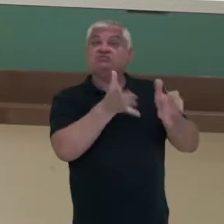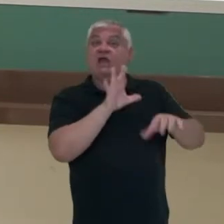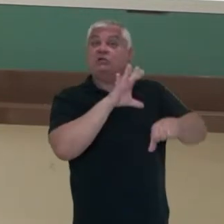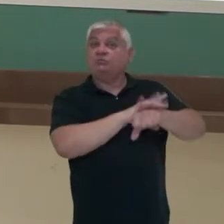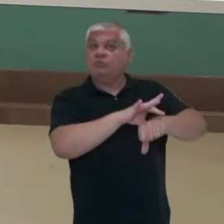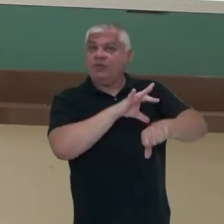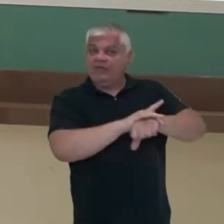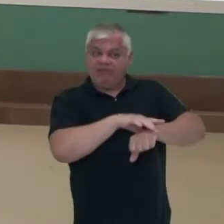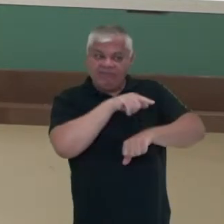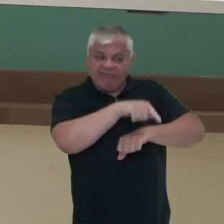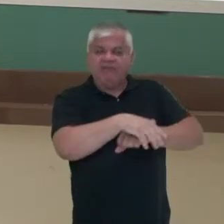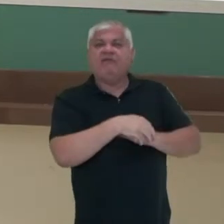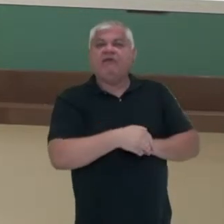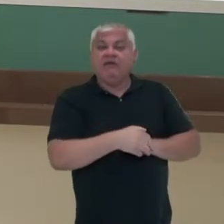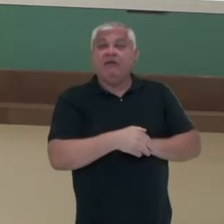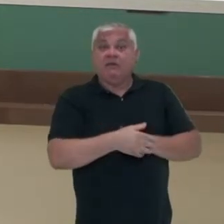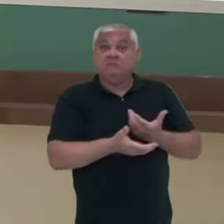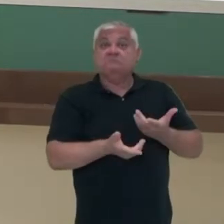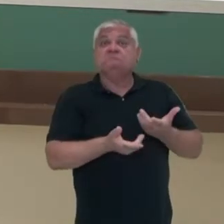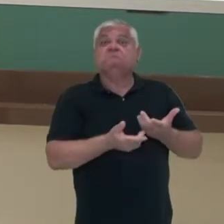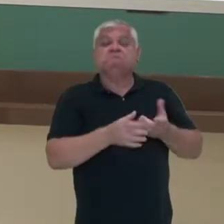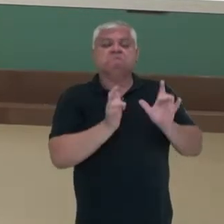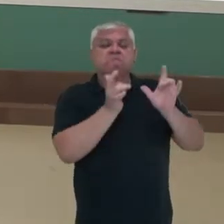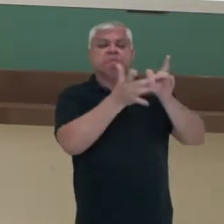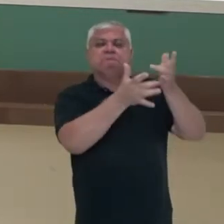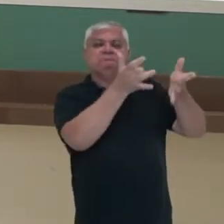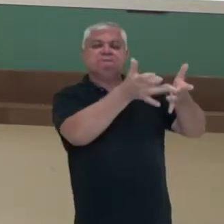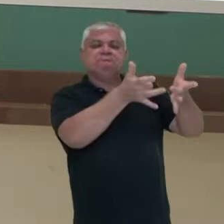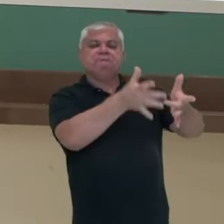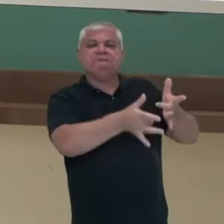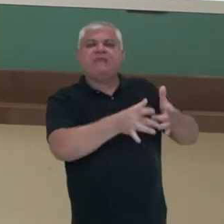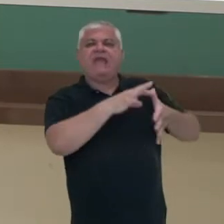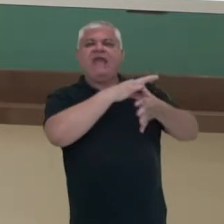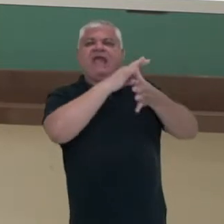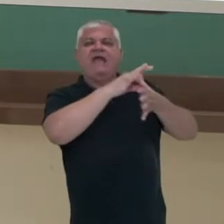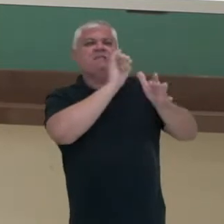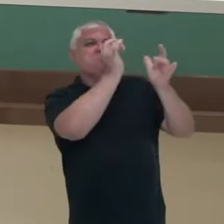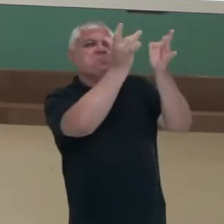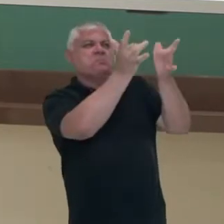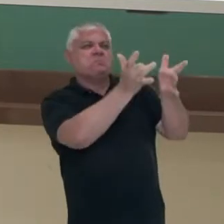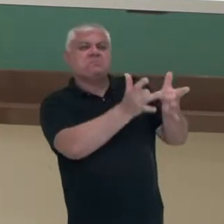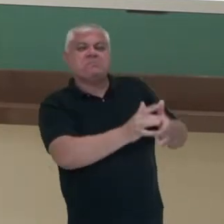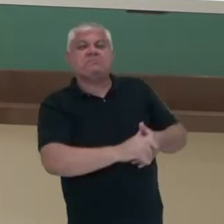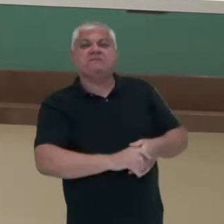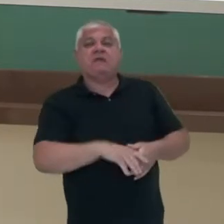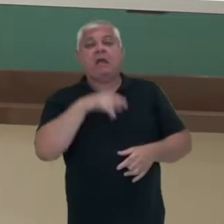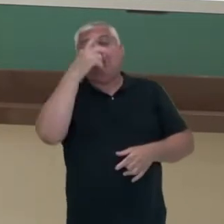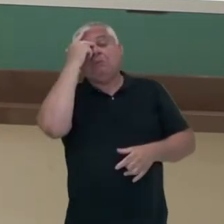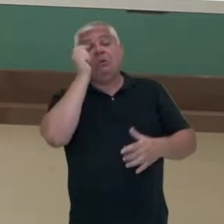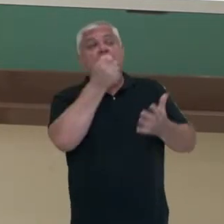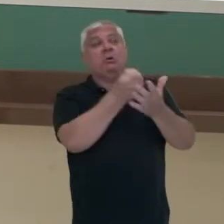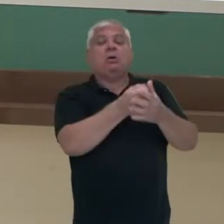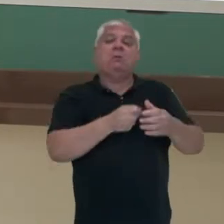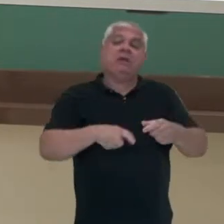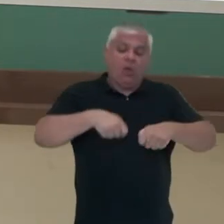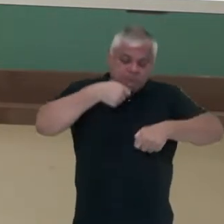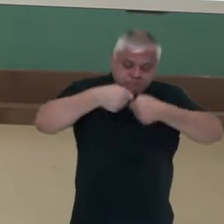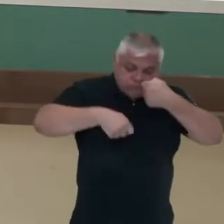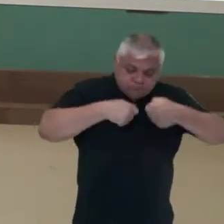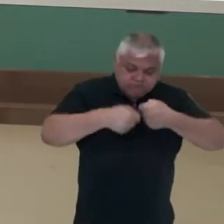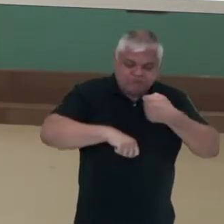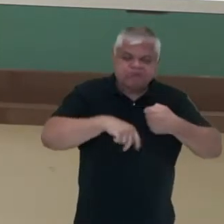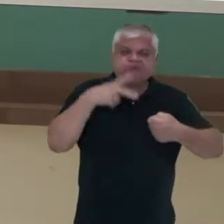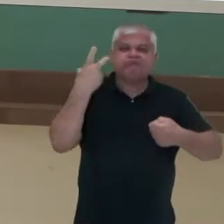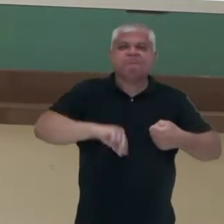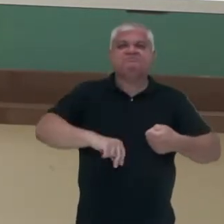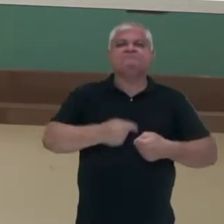protozoário que causa a doença, infelizmente a pessoa ali, ela pode ser acometida se ela vier consumir esses alimentos